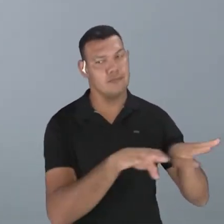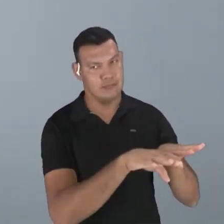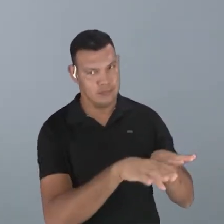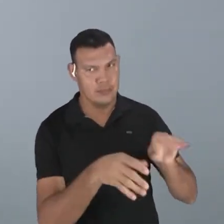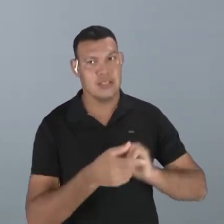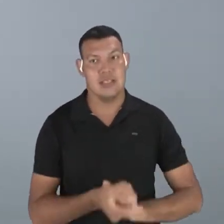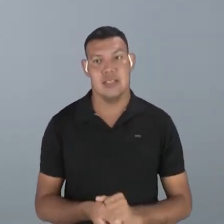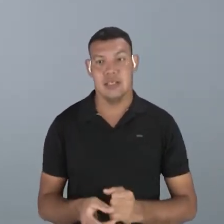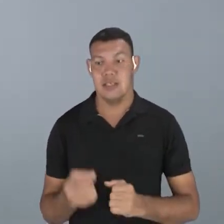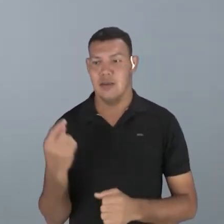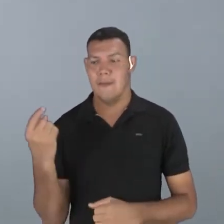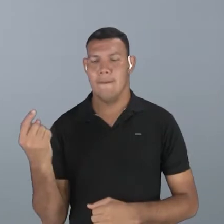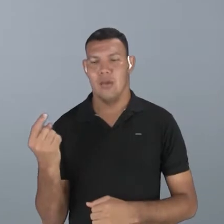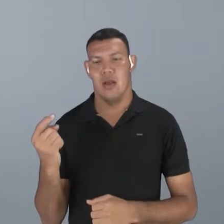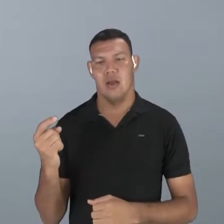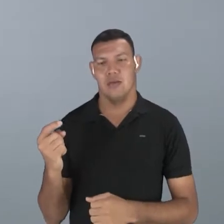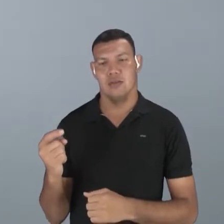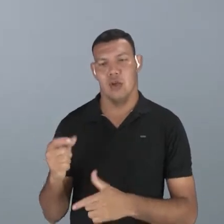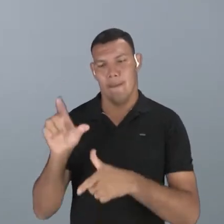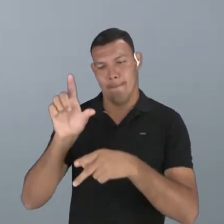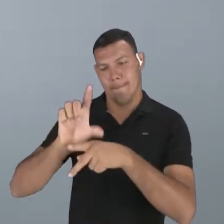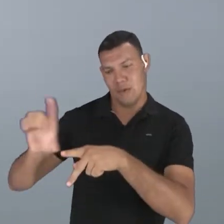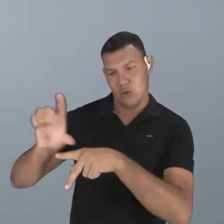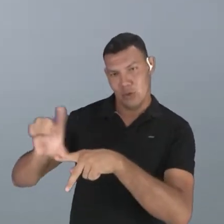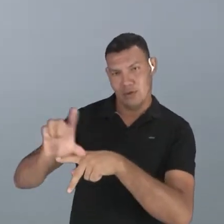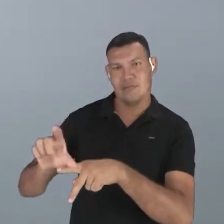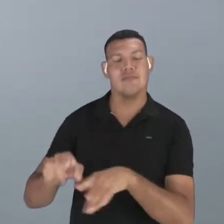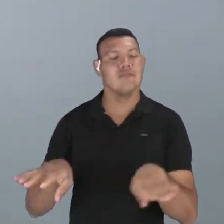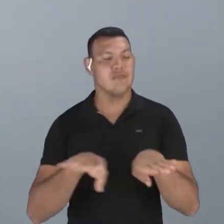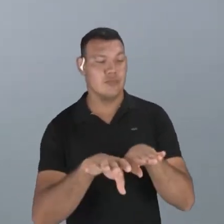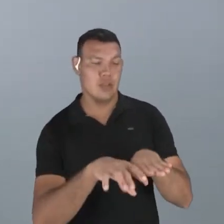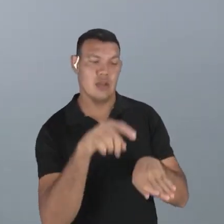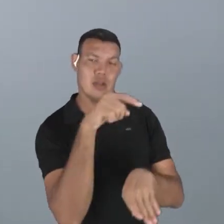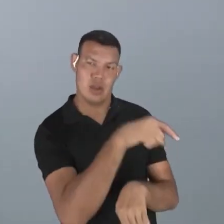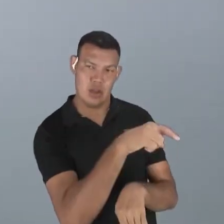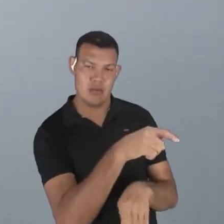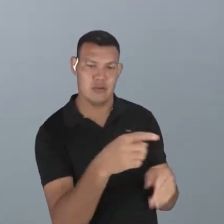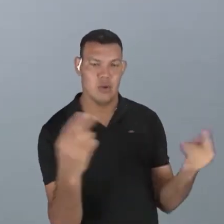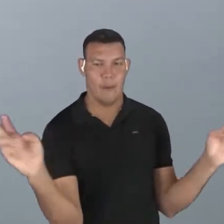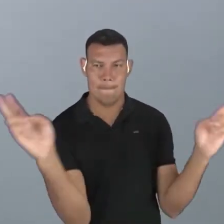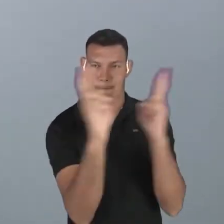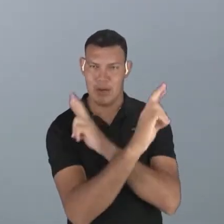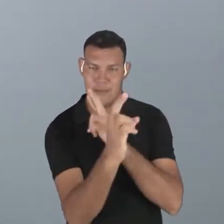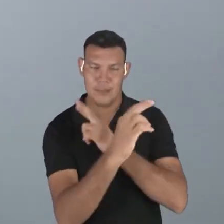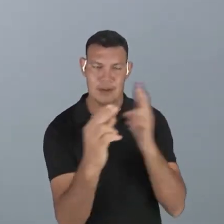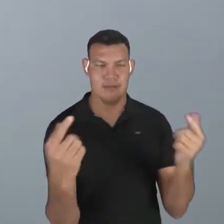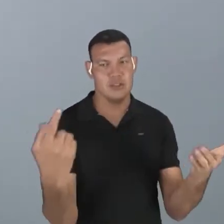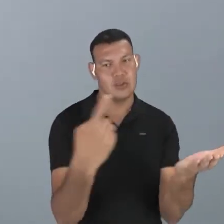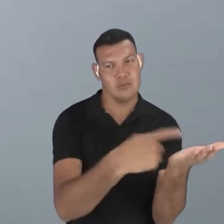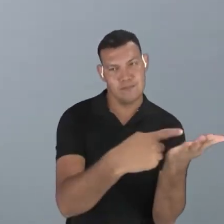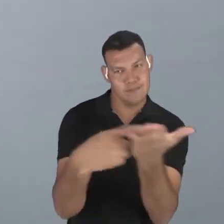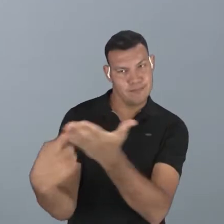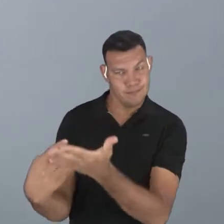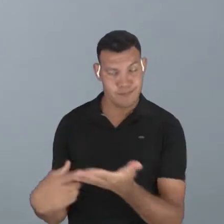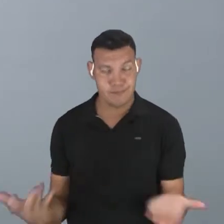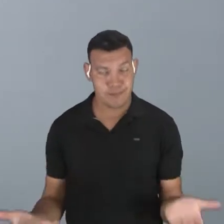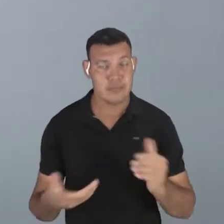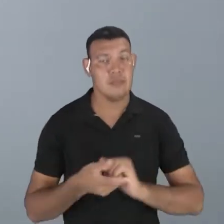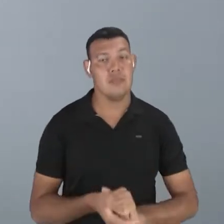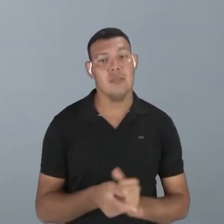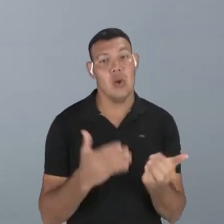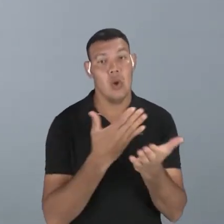o meu verbo fica no plural. Essa é a regra geral da concordância verbal. Nós